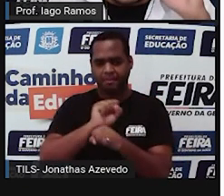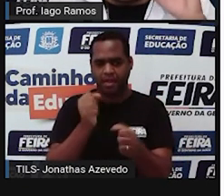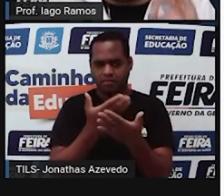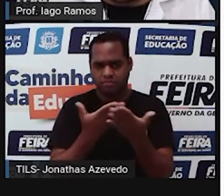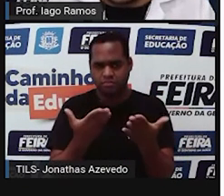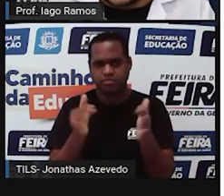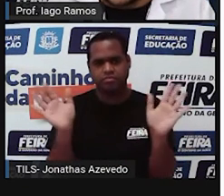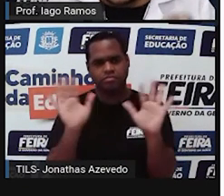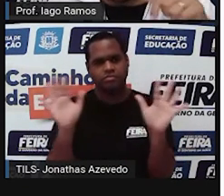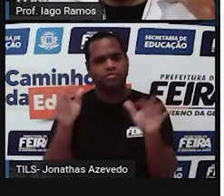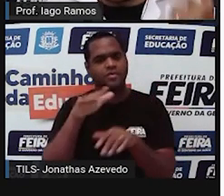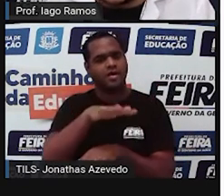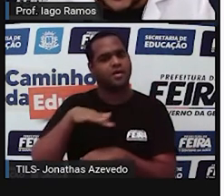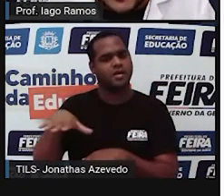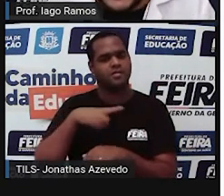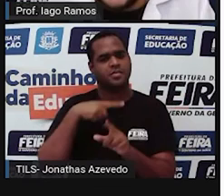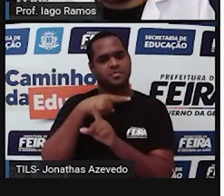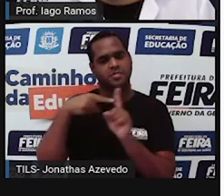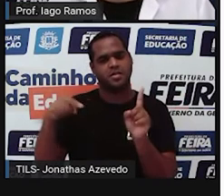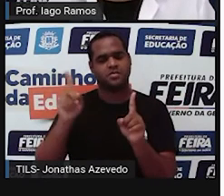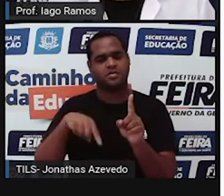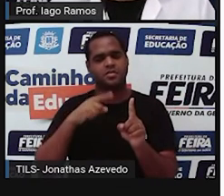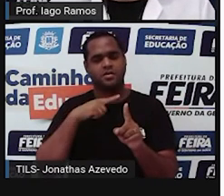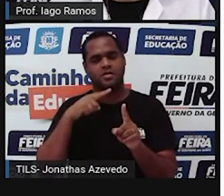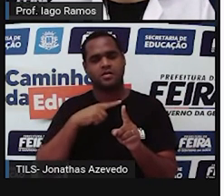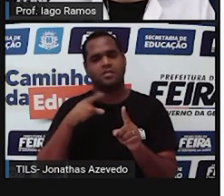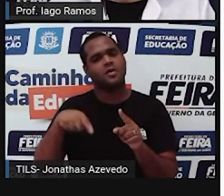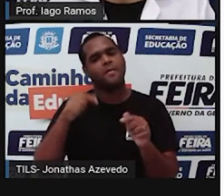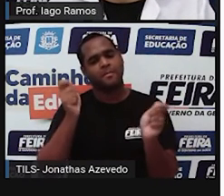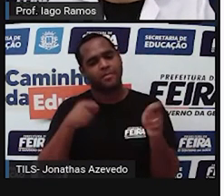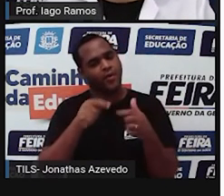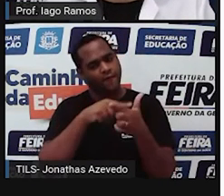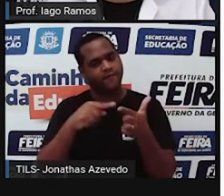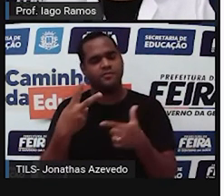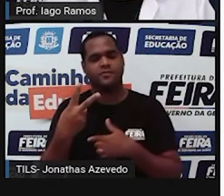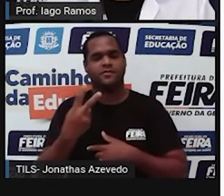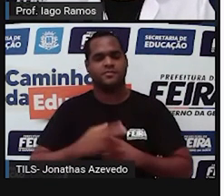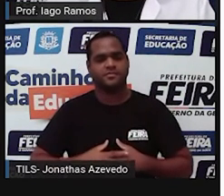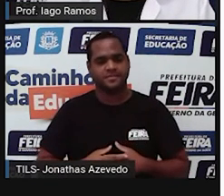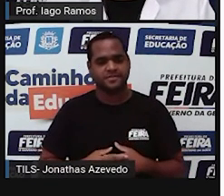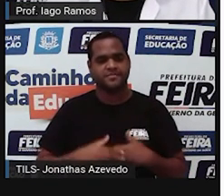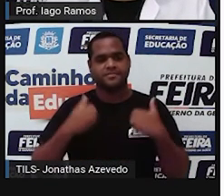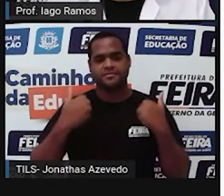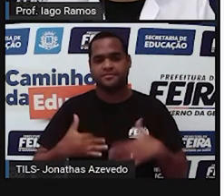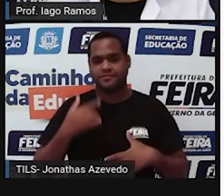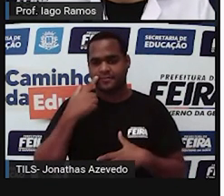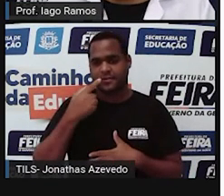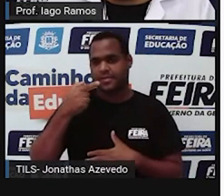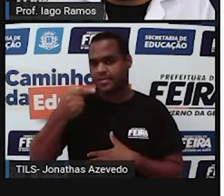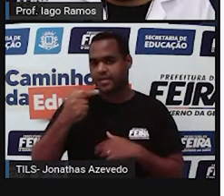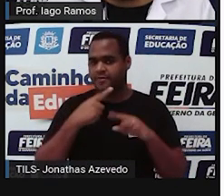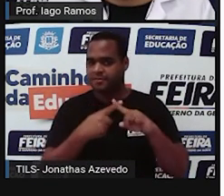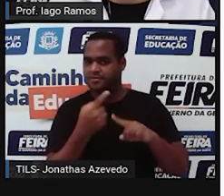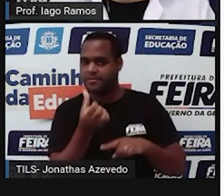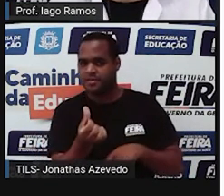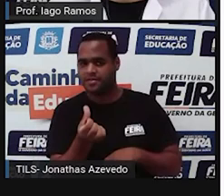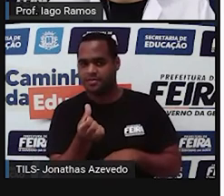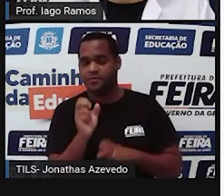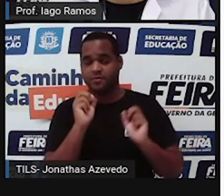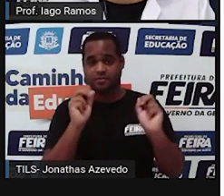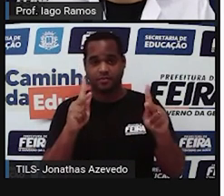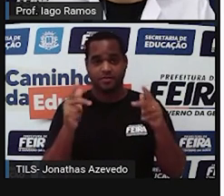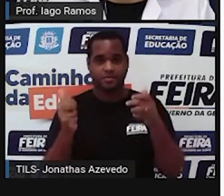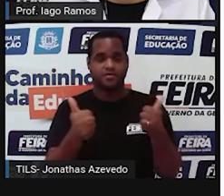porque a área do triângulo é metade. Tá? Então, tem que dividir por 2. Então, a gente vai fazer 7 vezes 6. Ok?